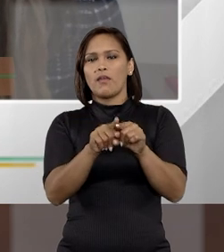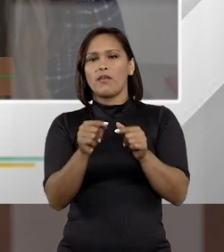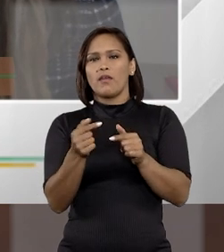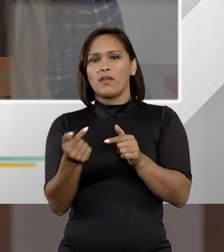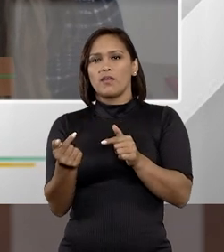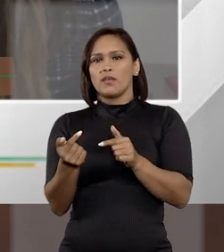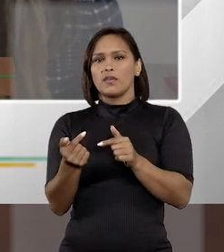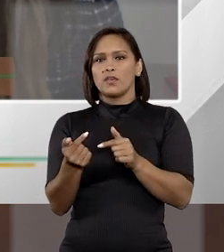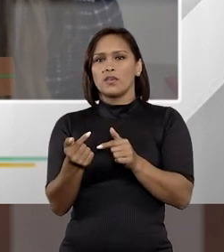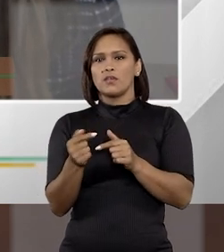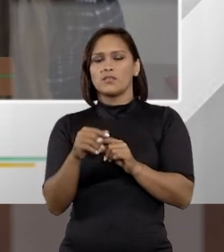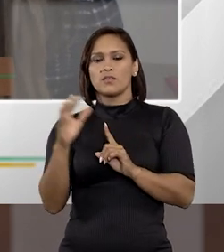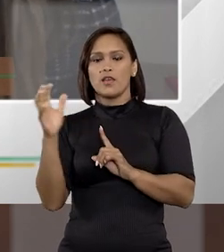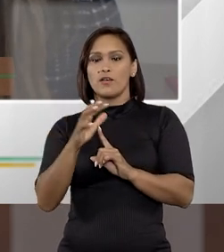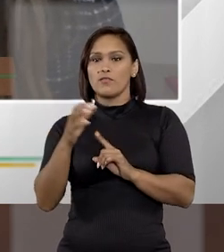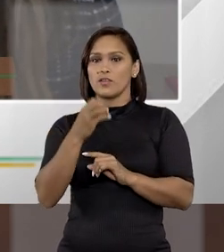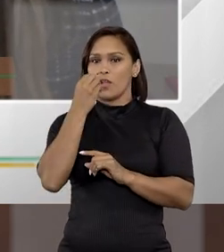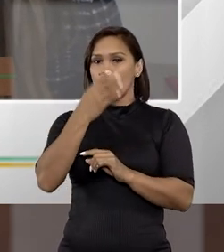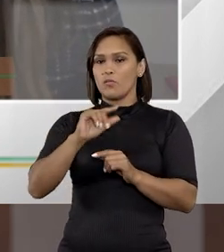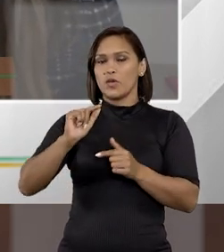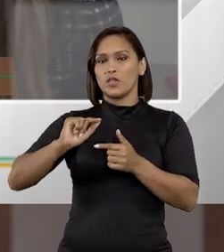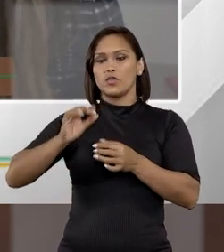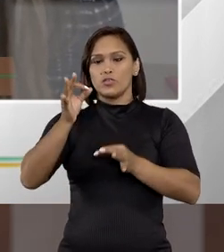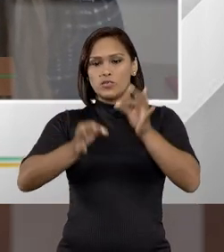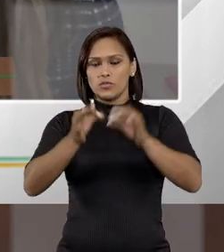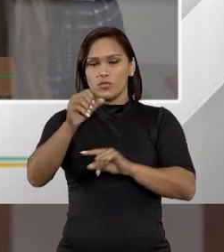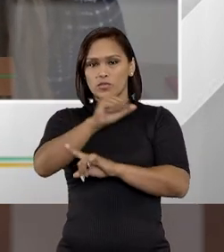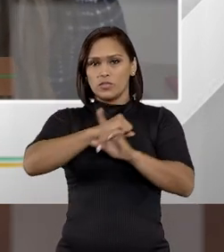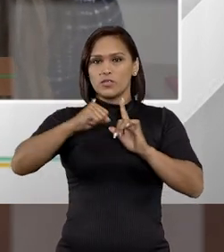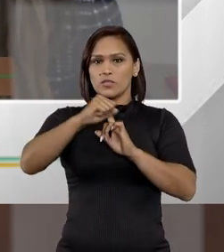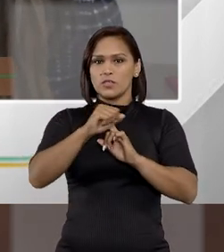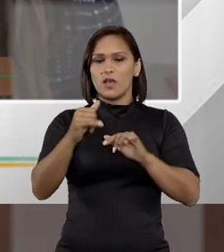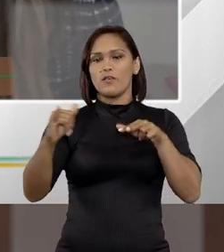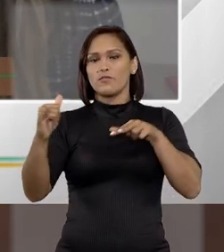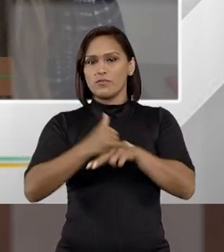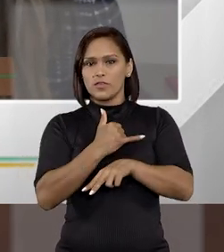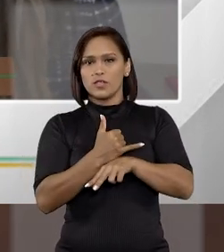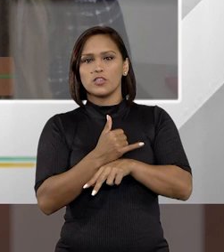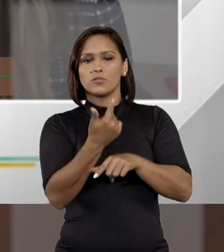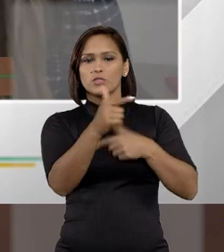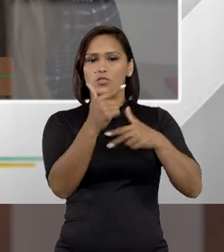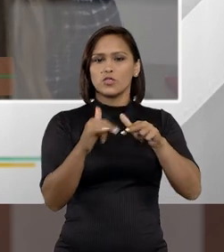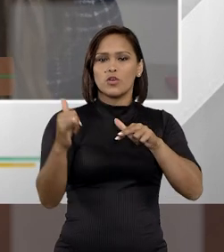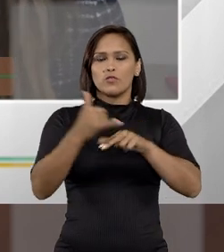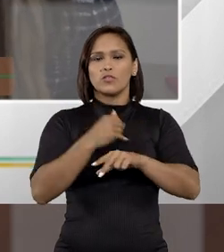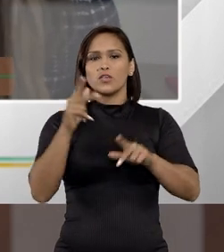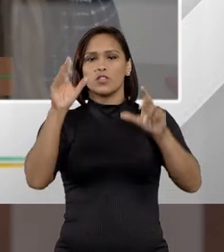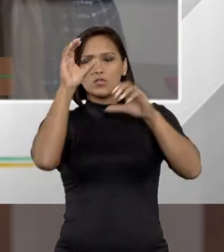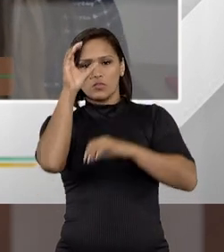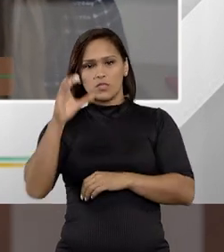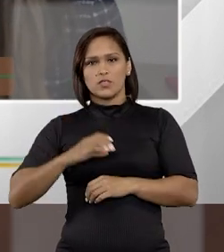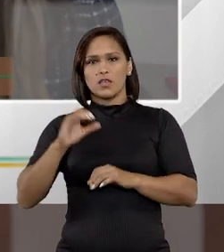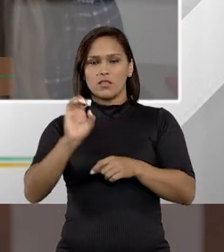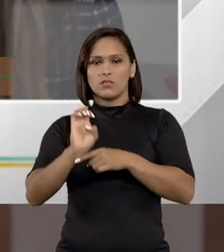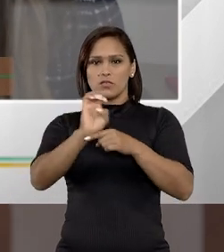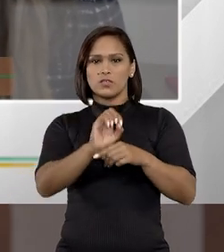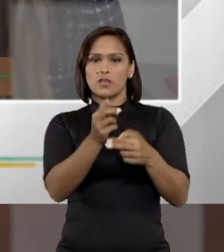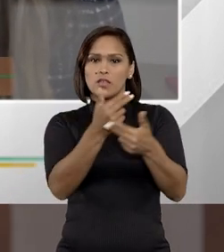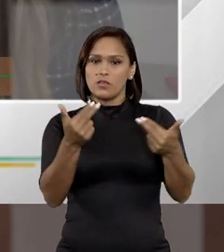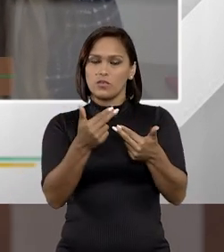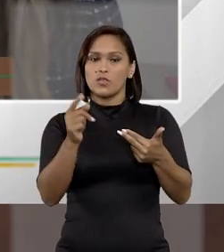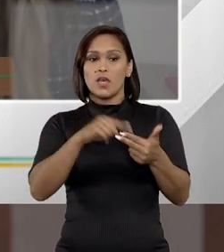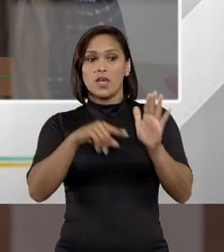afetar os bens jurídicos da sociedade, das vítimas, das demais vítimas, dos cidadãos, do Estado, etc.